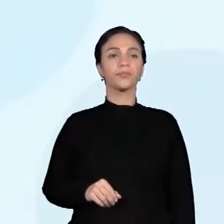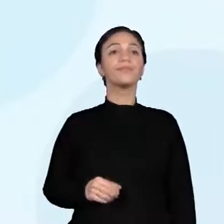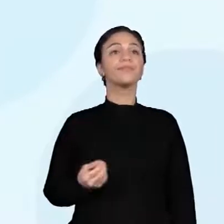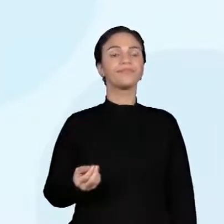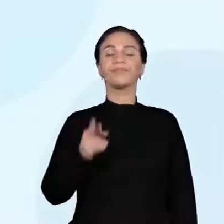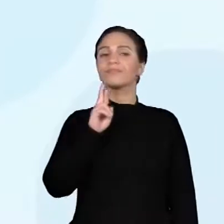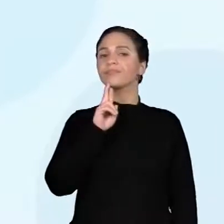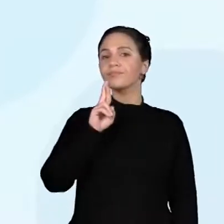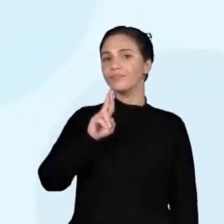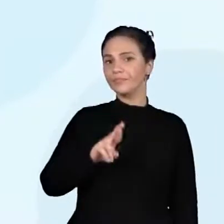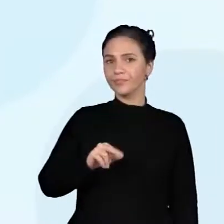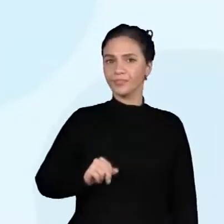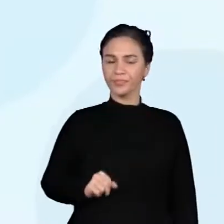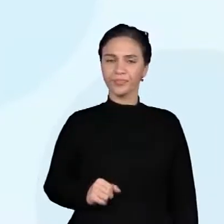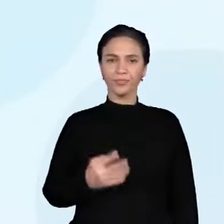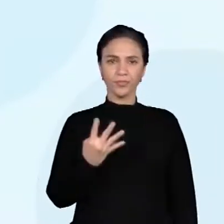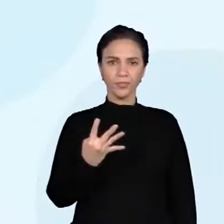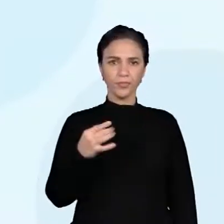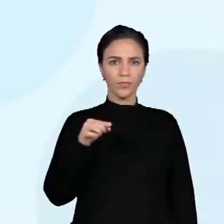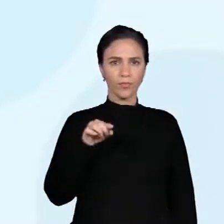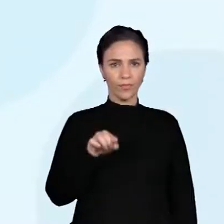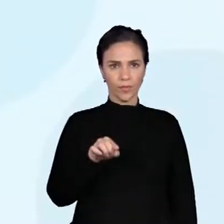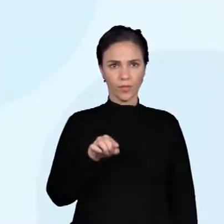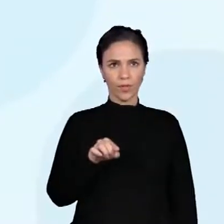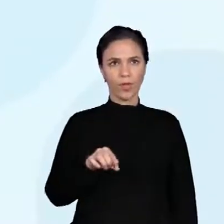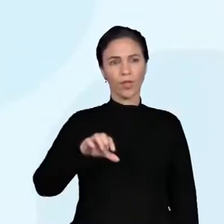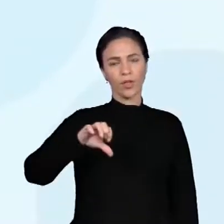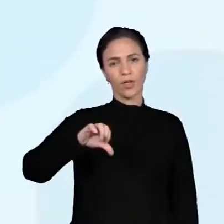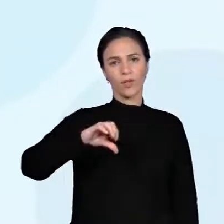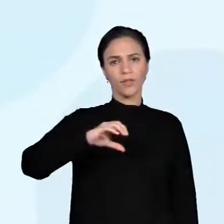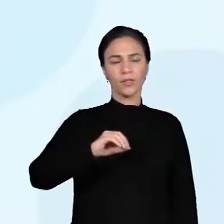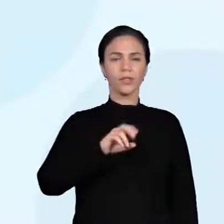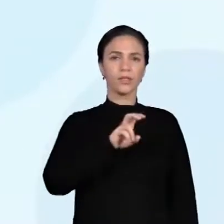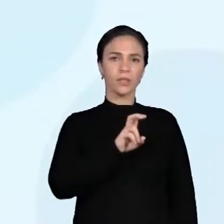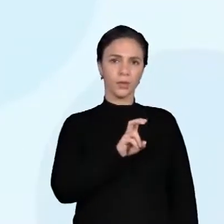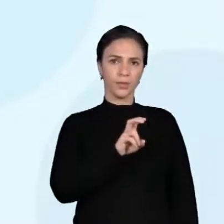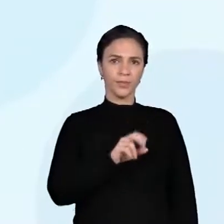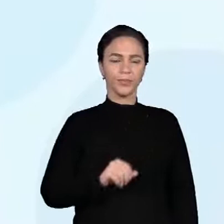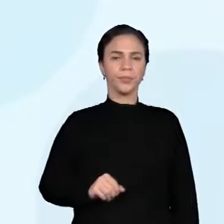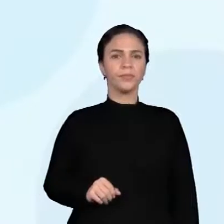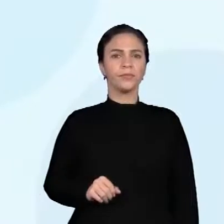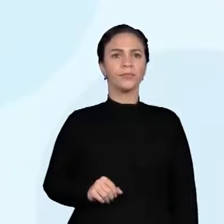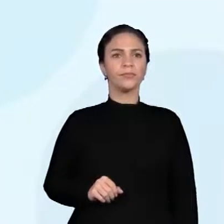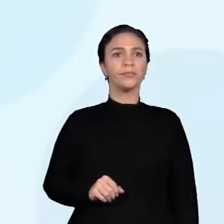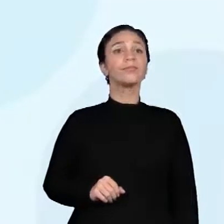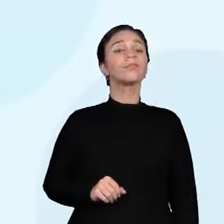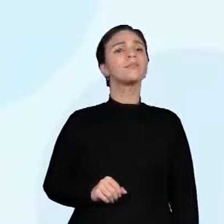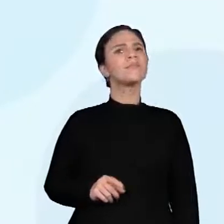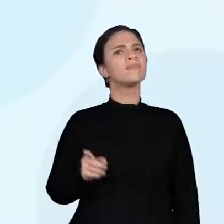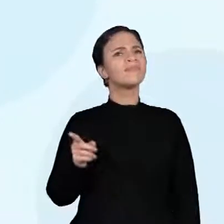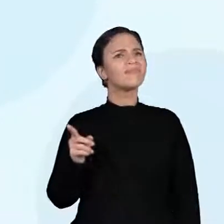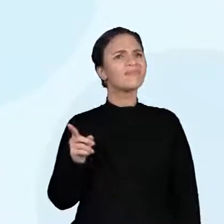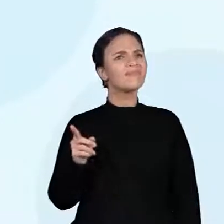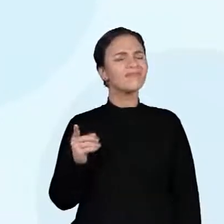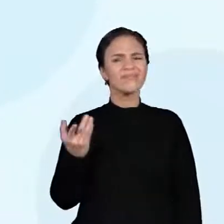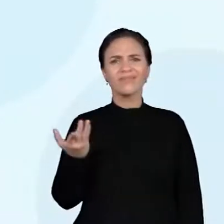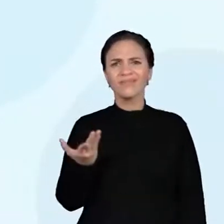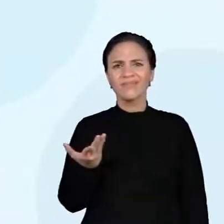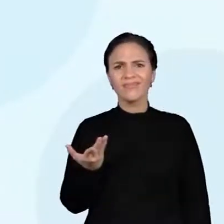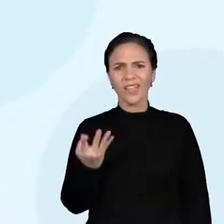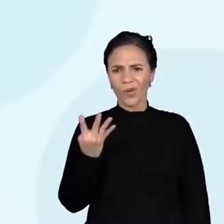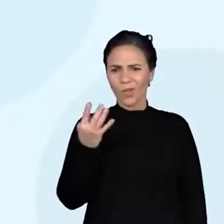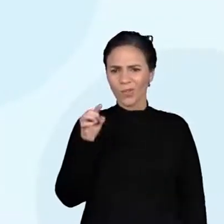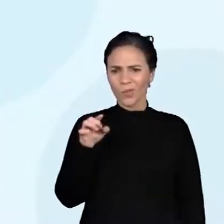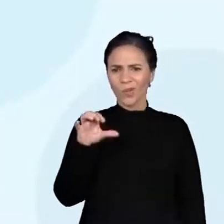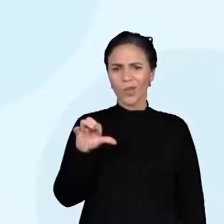.905. Para o Analu, você estimou 4.900.